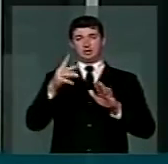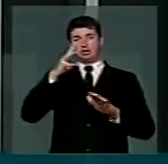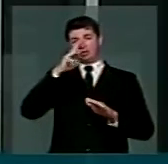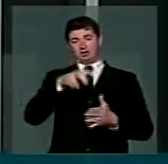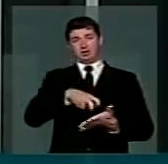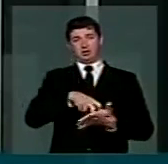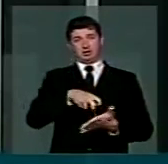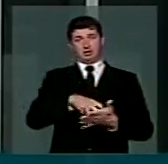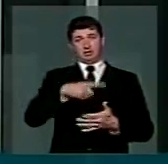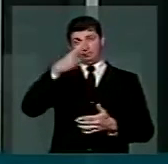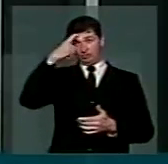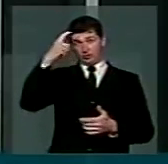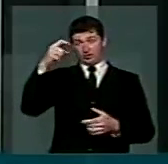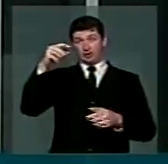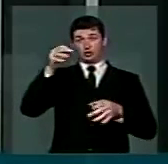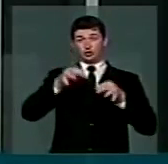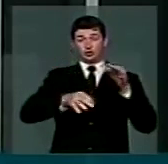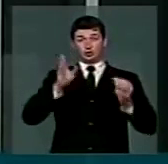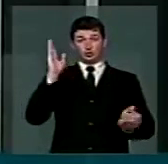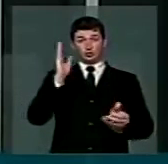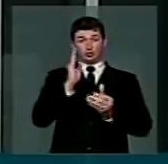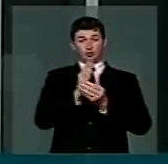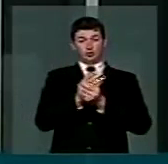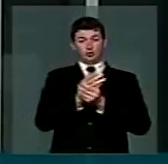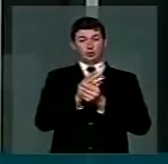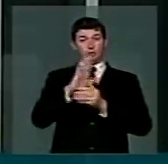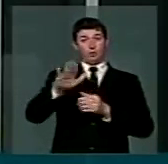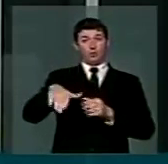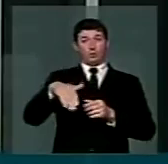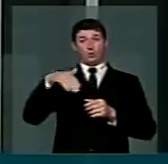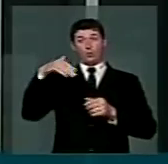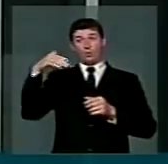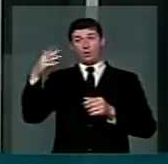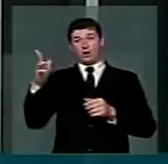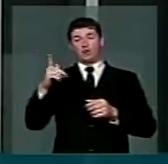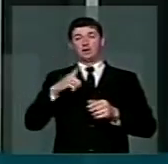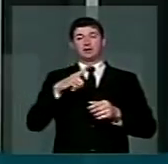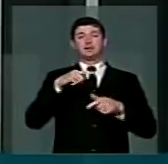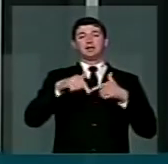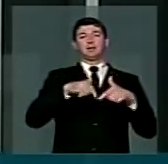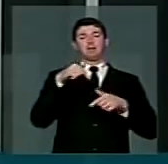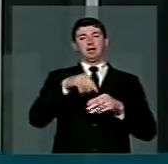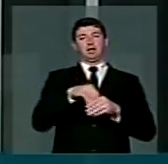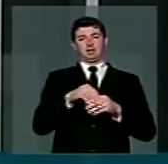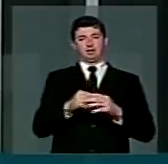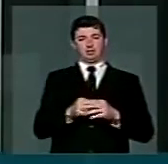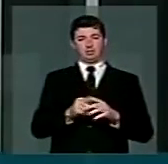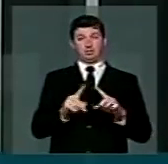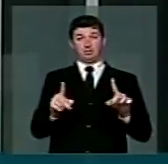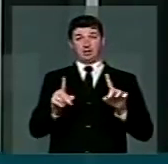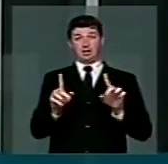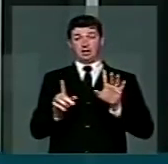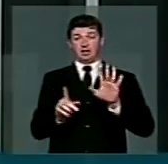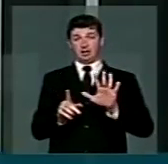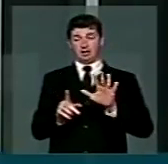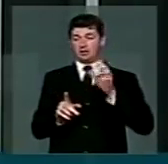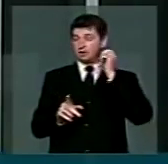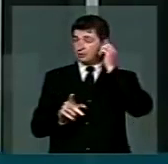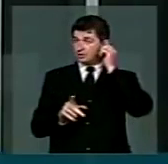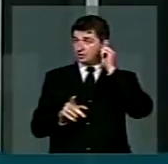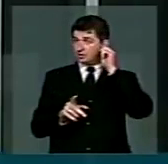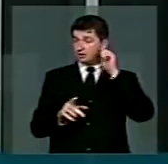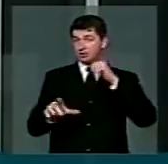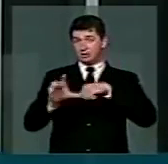criminal transitada em julgado enquanto durarem seus efeitos. Por outro lado, como a Constituição